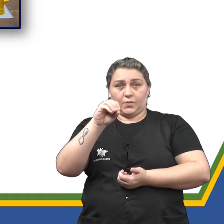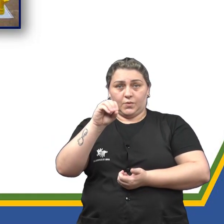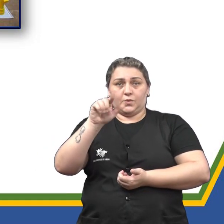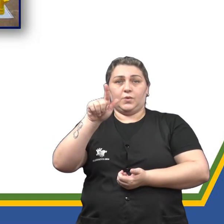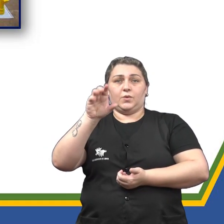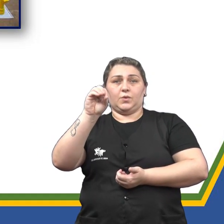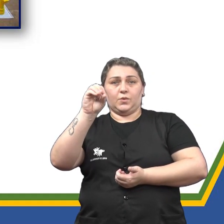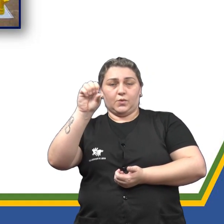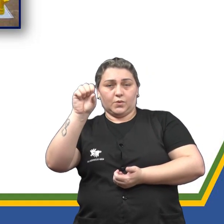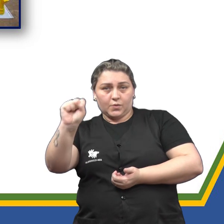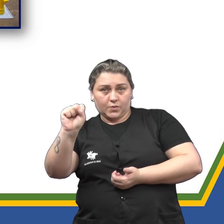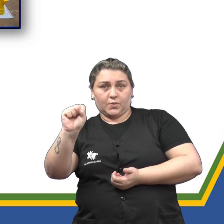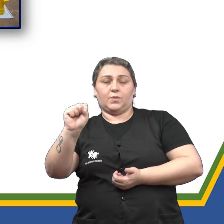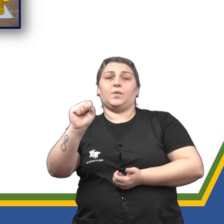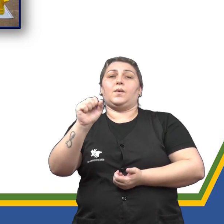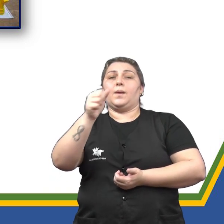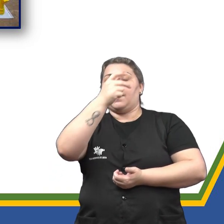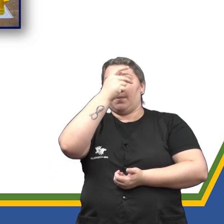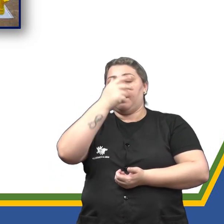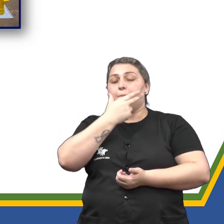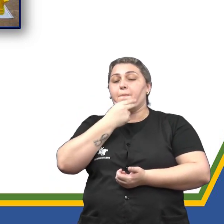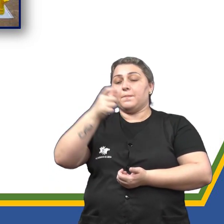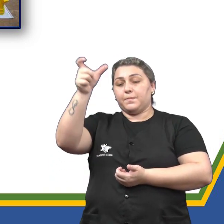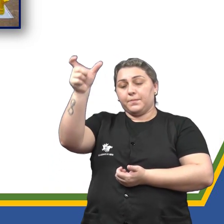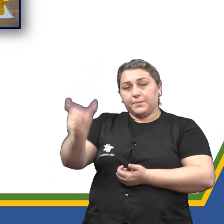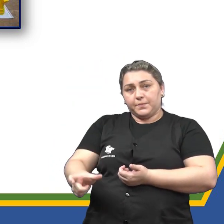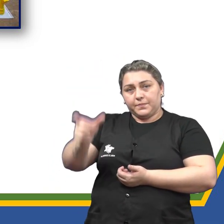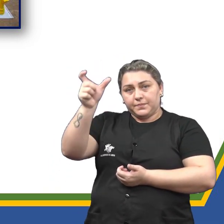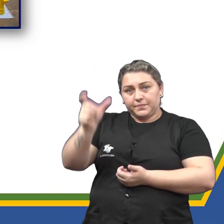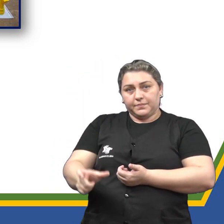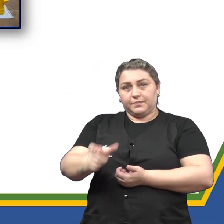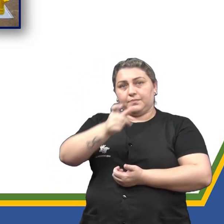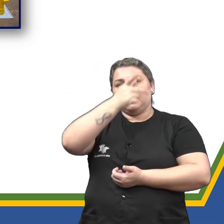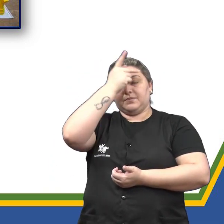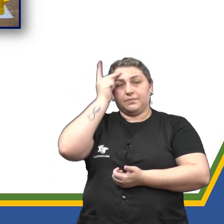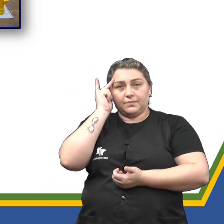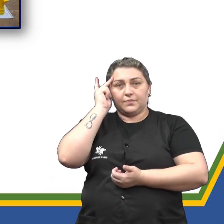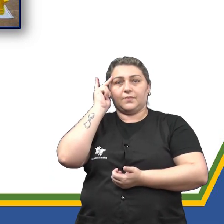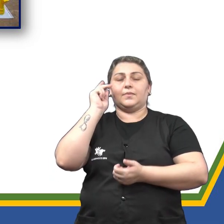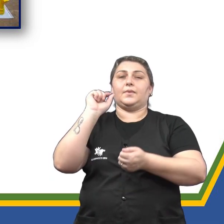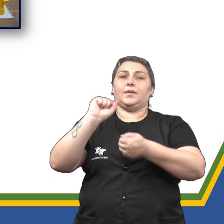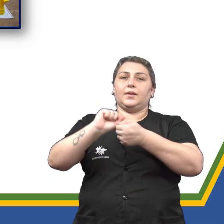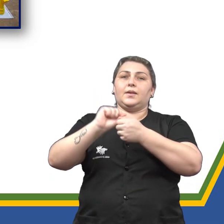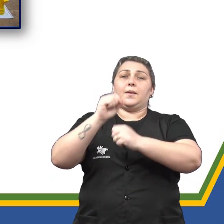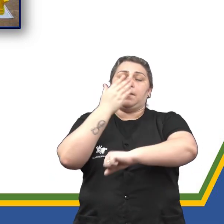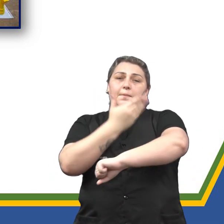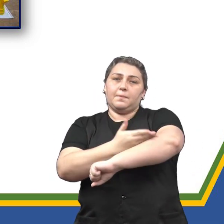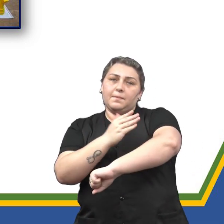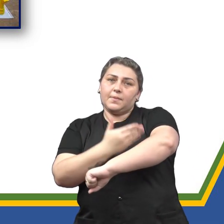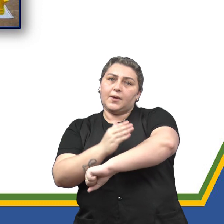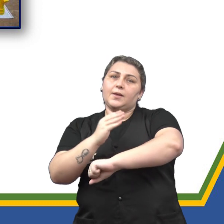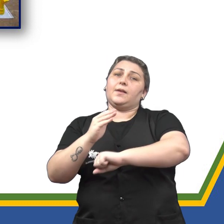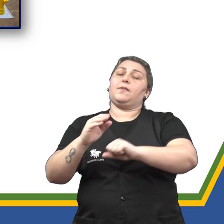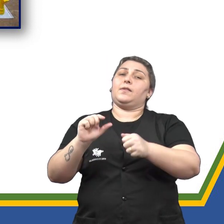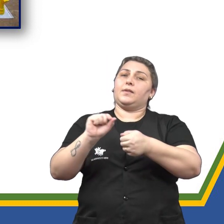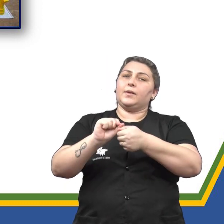lógica são jogos em que jogadores atuam colocando em prática e, portanto, desenvolvendo uma série de